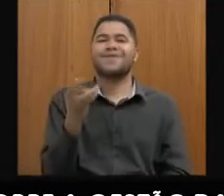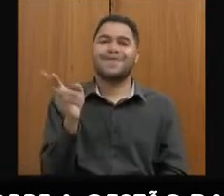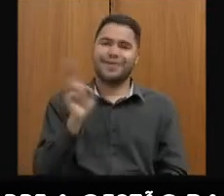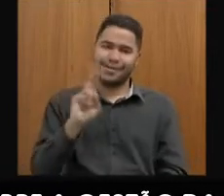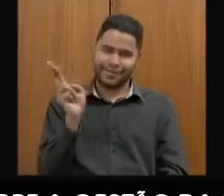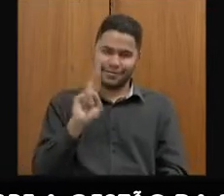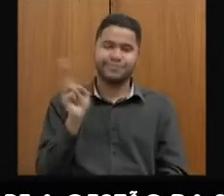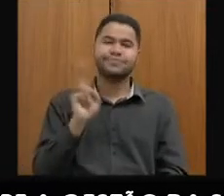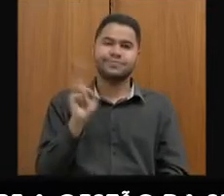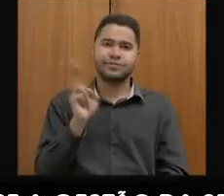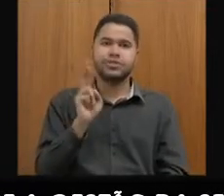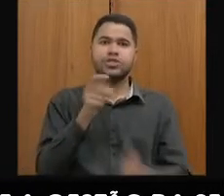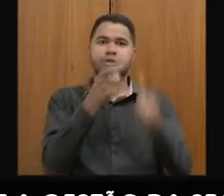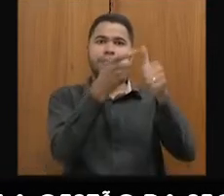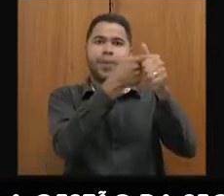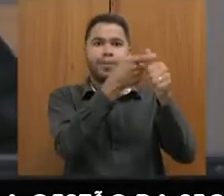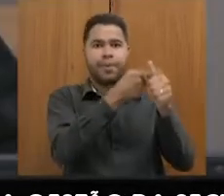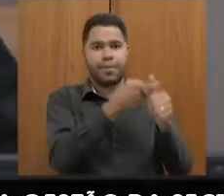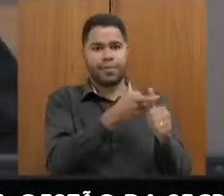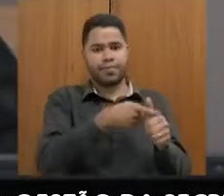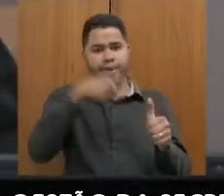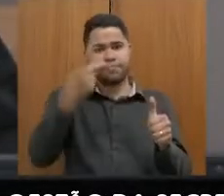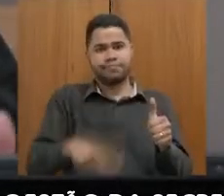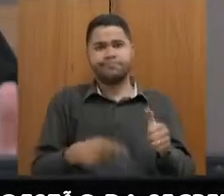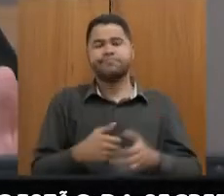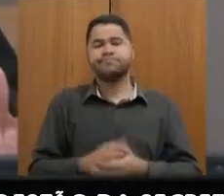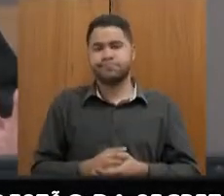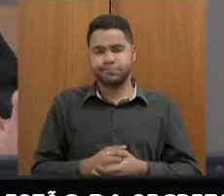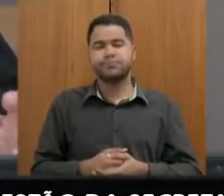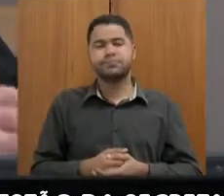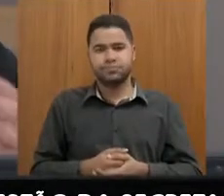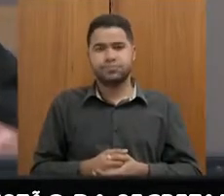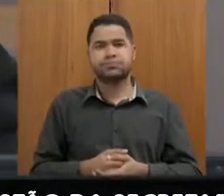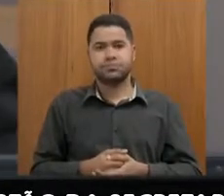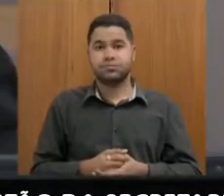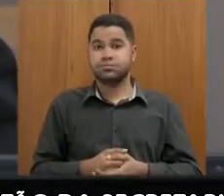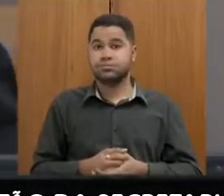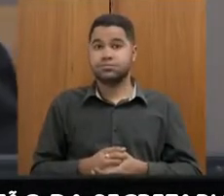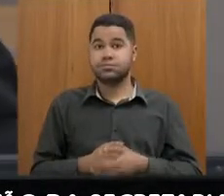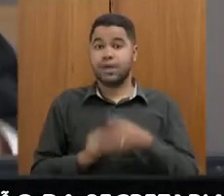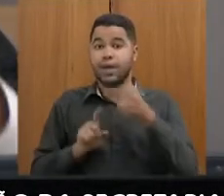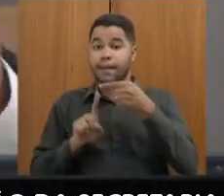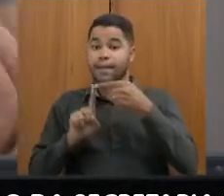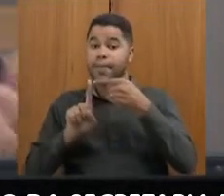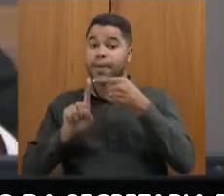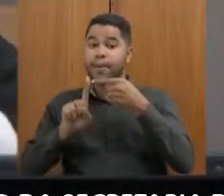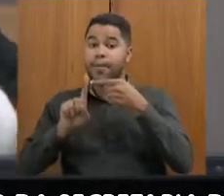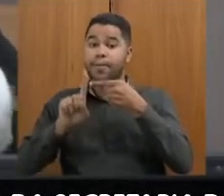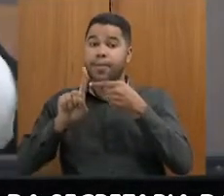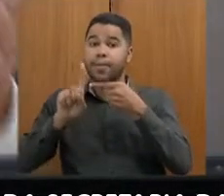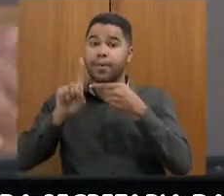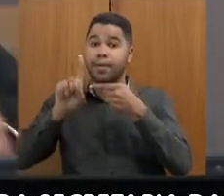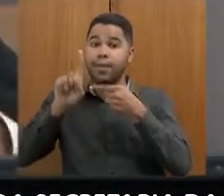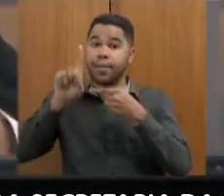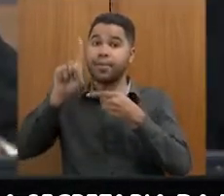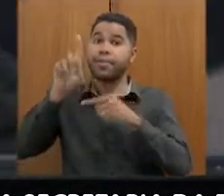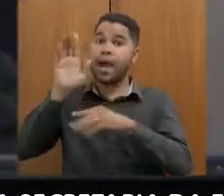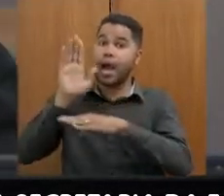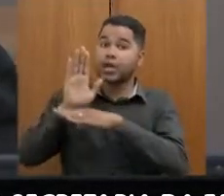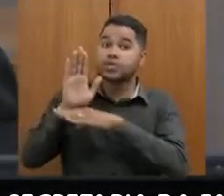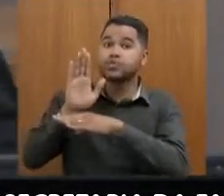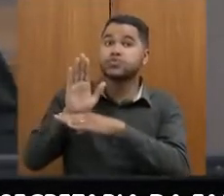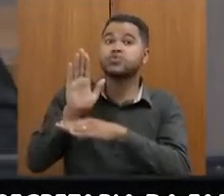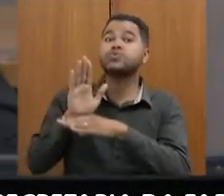de passivos existentes do Estado. Então, o superávit primário tem essa peculiaridade, ele ajuda o